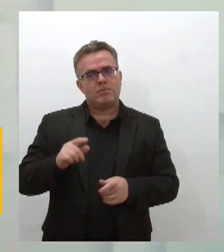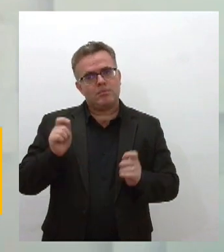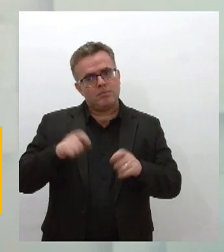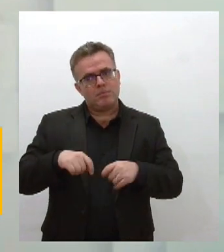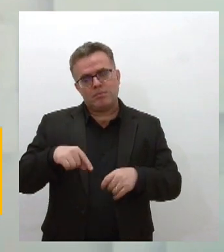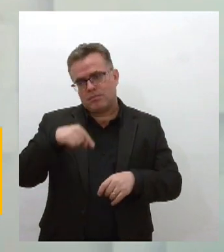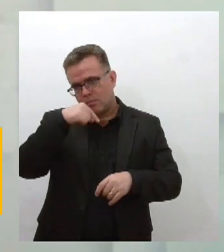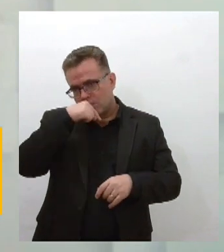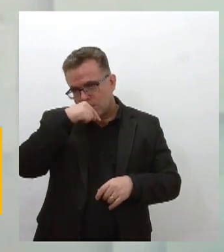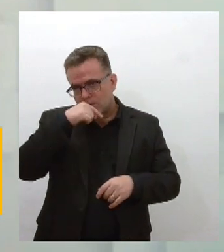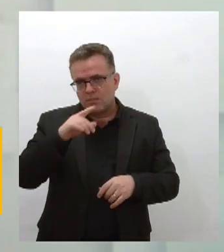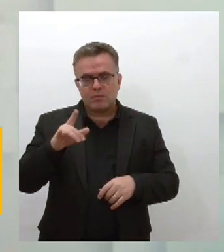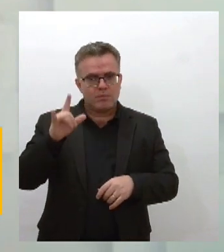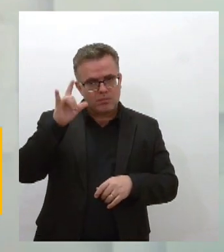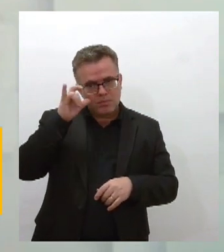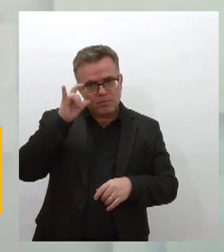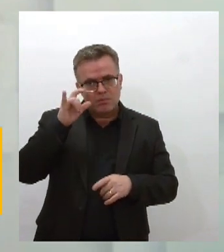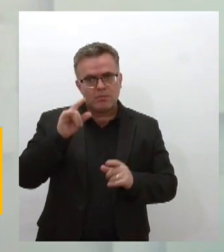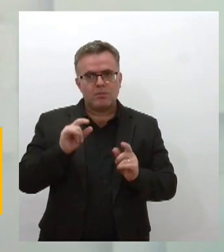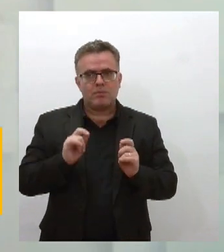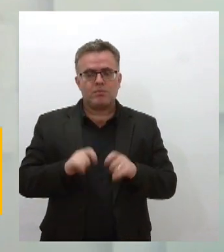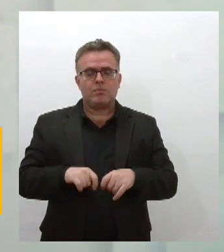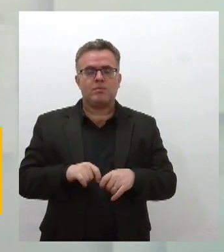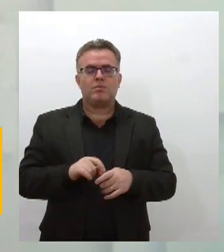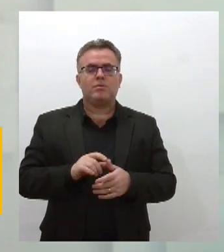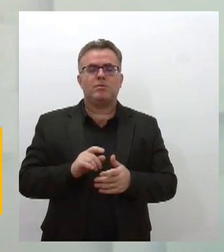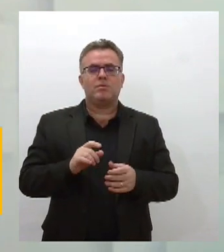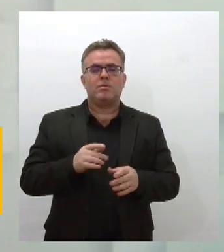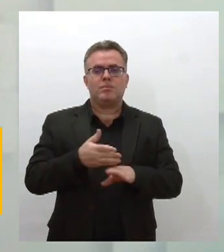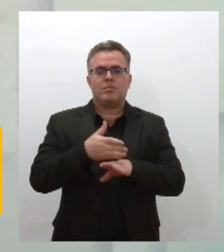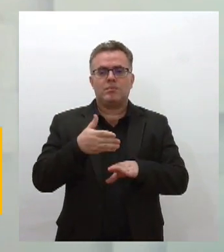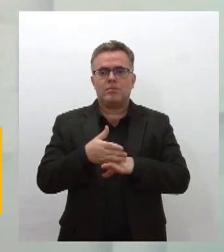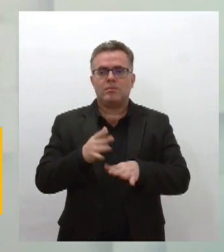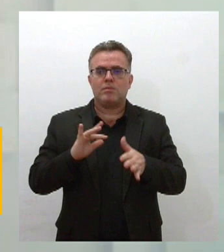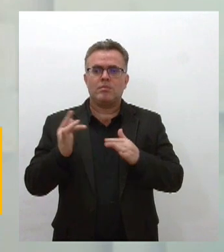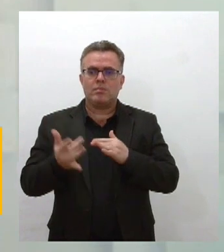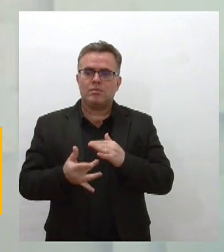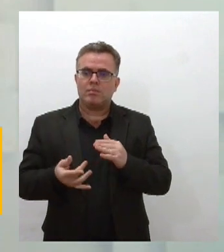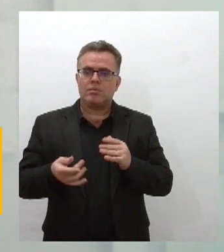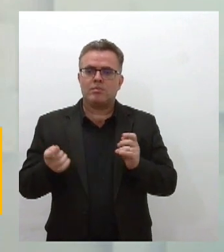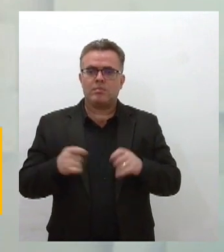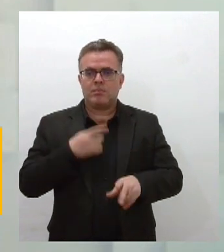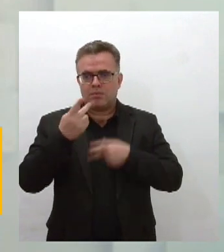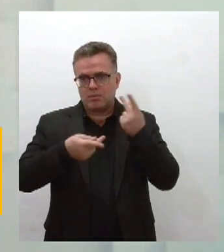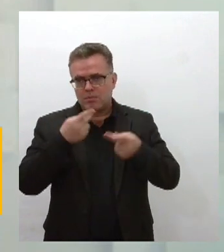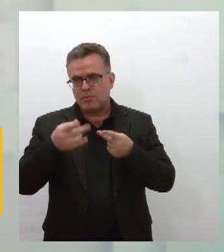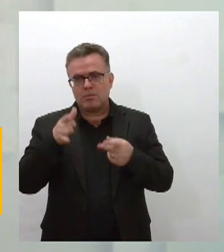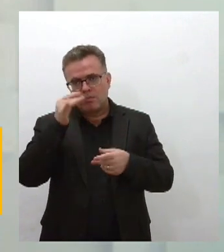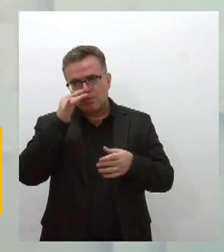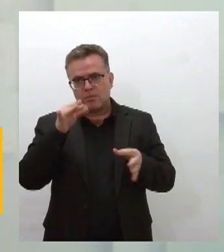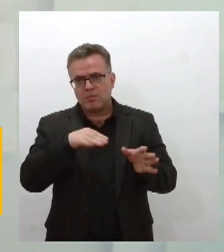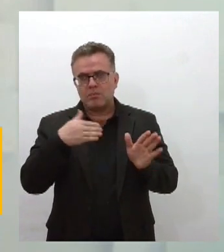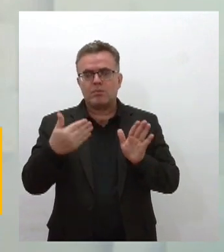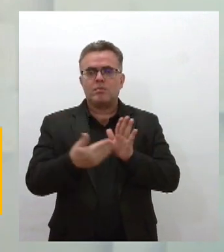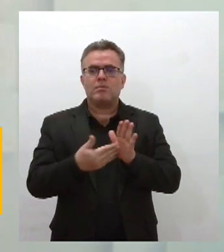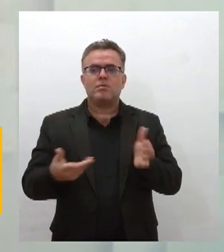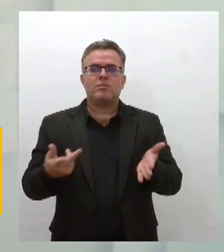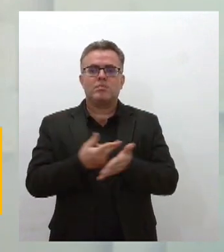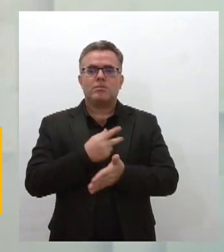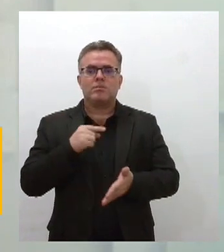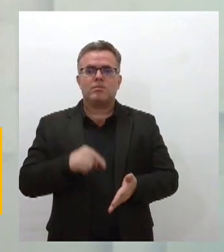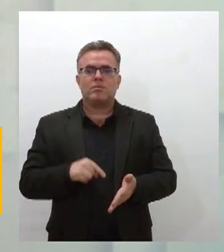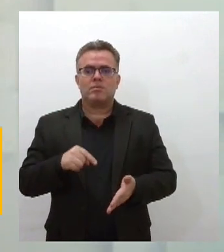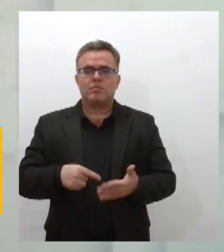.se já no Instagram arroba assembleia.segipe você pode ir lá comentar e também observar tudo o que está acontecendo aqui no Parlamento